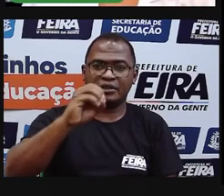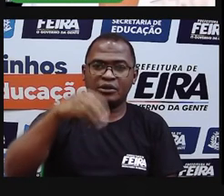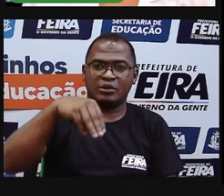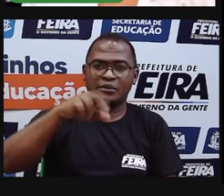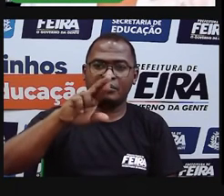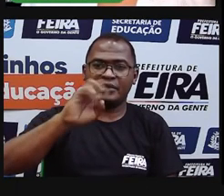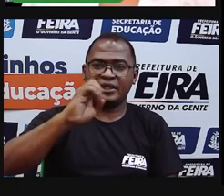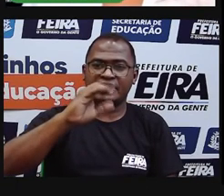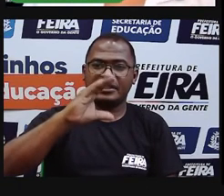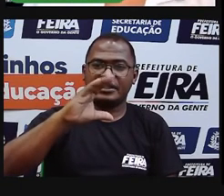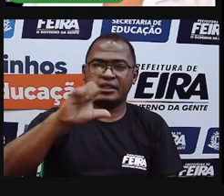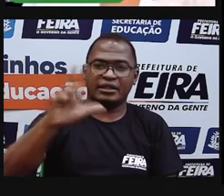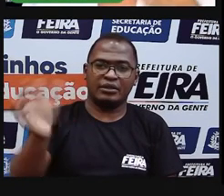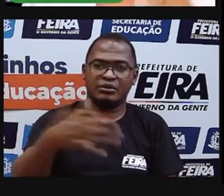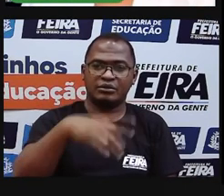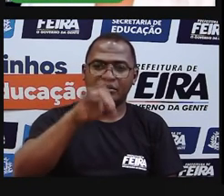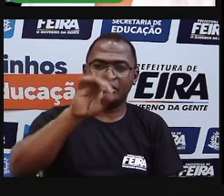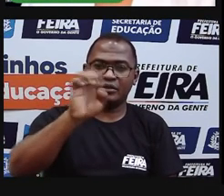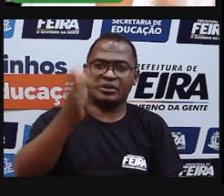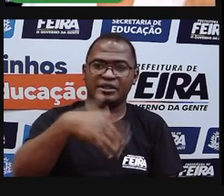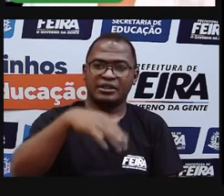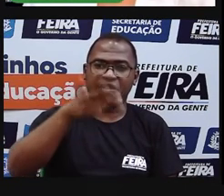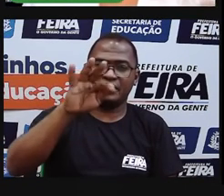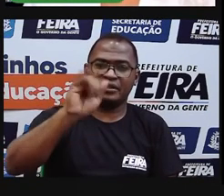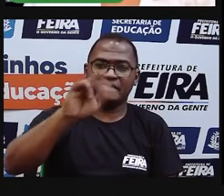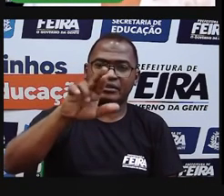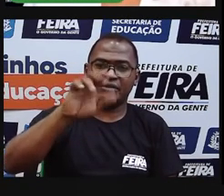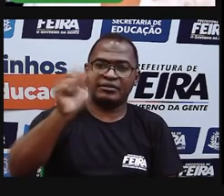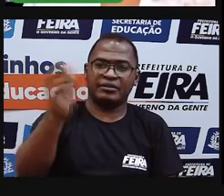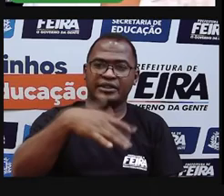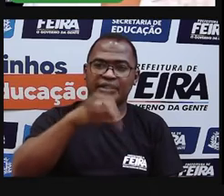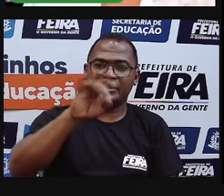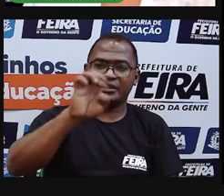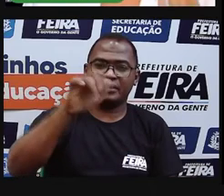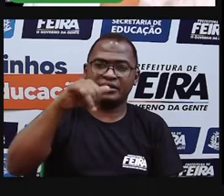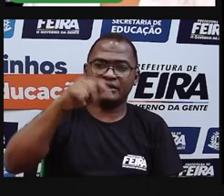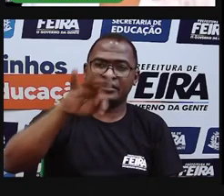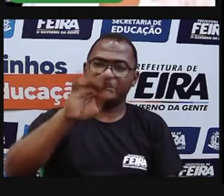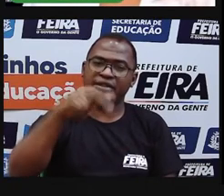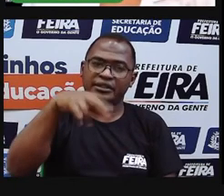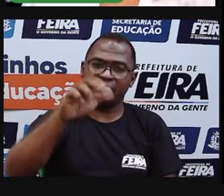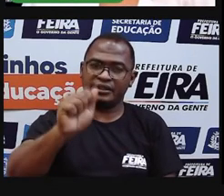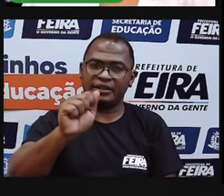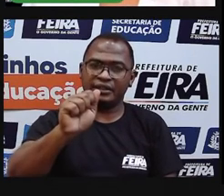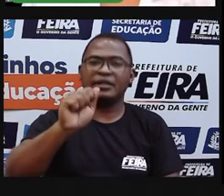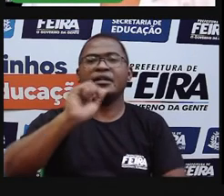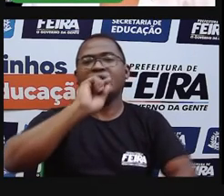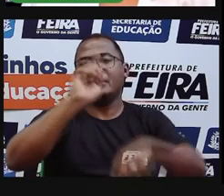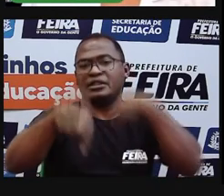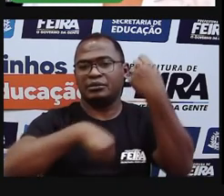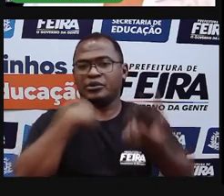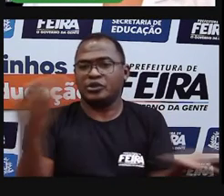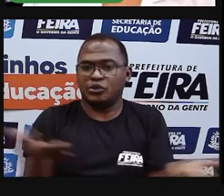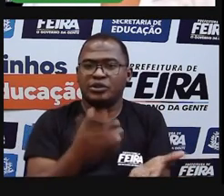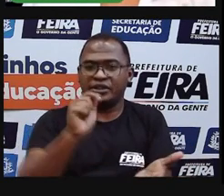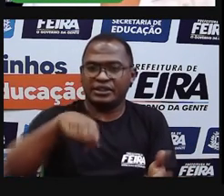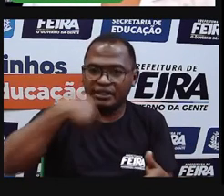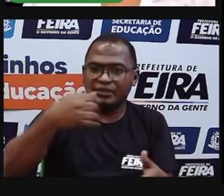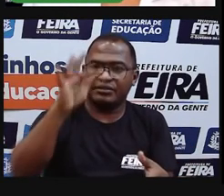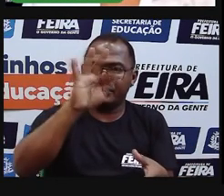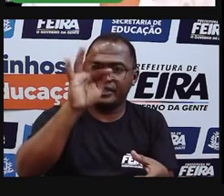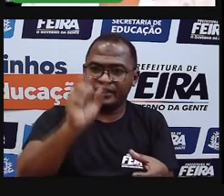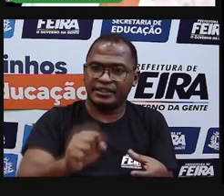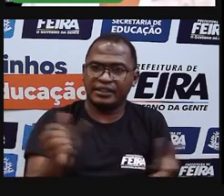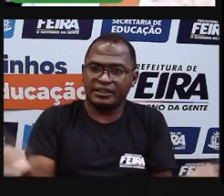Santana, foi um arraial, foi uma vila, até se tornar uma cidade, que recebeu o nome de Cidade Comercial de Feira de